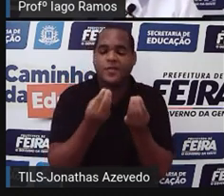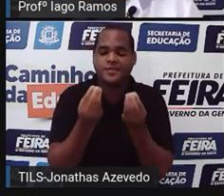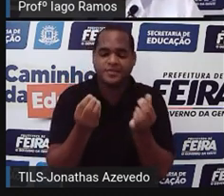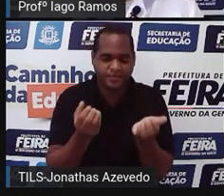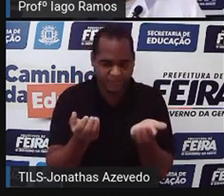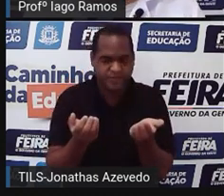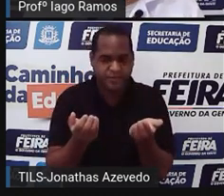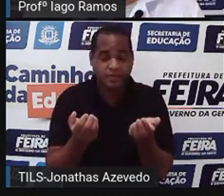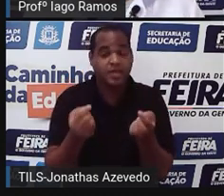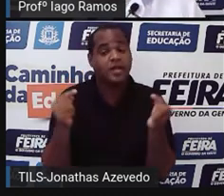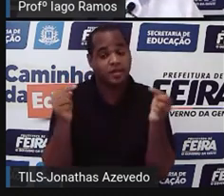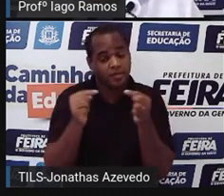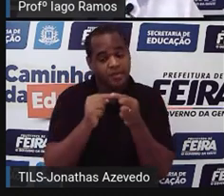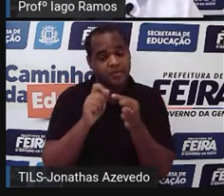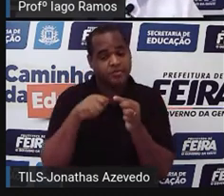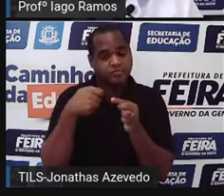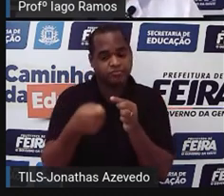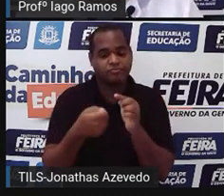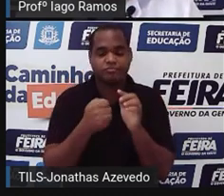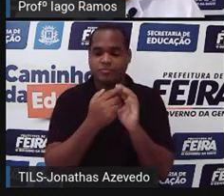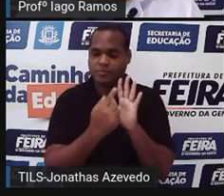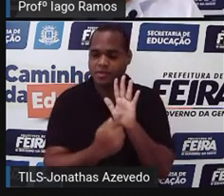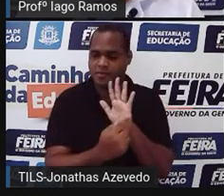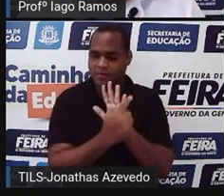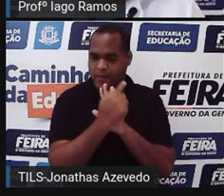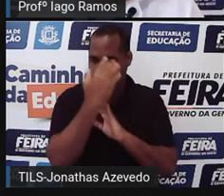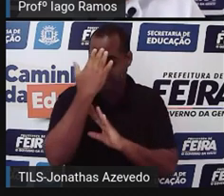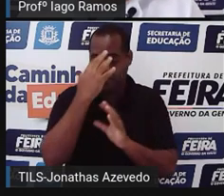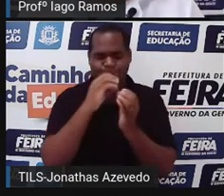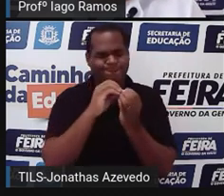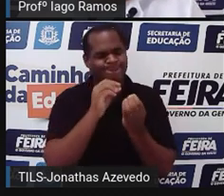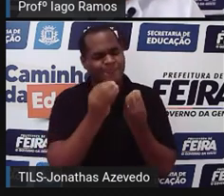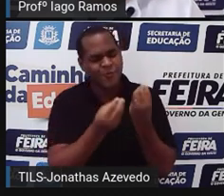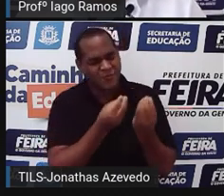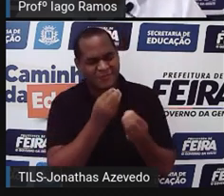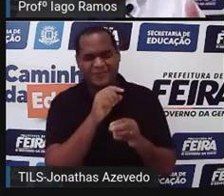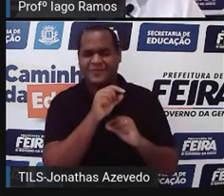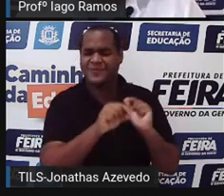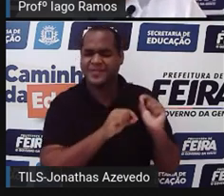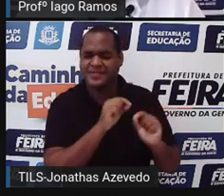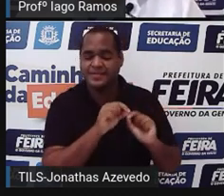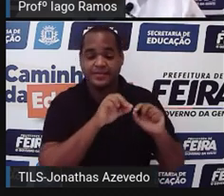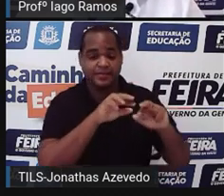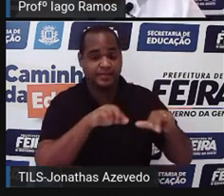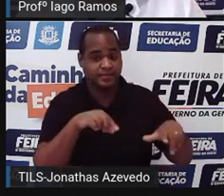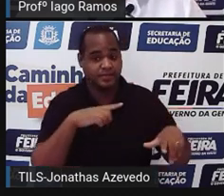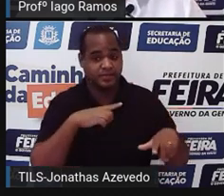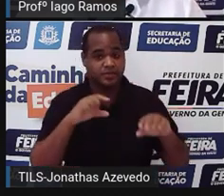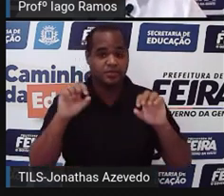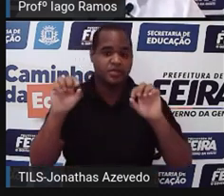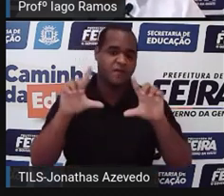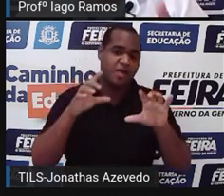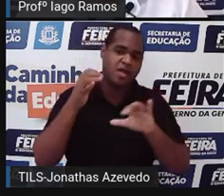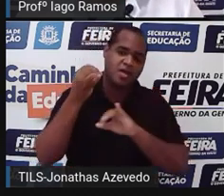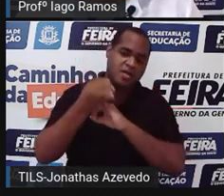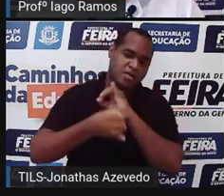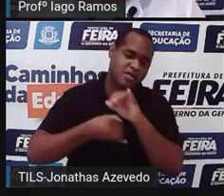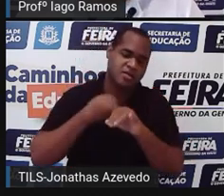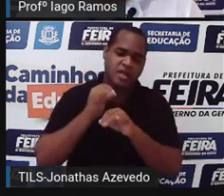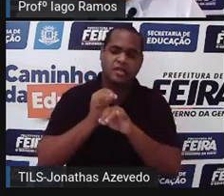é o que a gente chama de interpretação dos gráficos. Tá bom? Então, TV, notícias na internet,